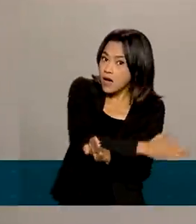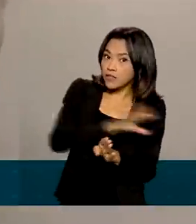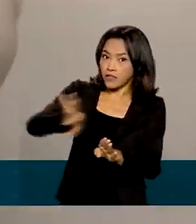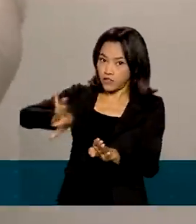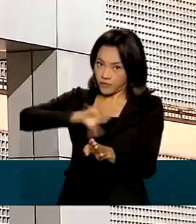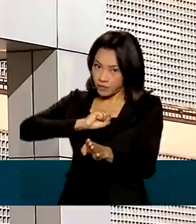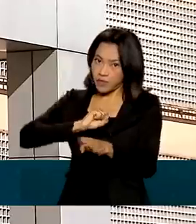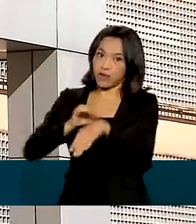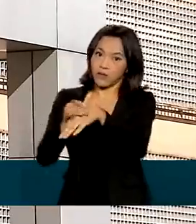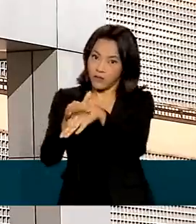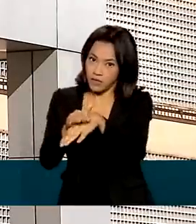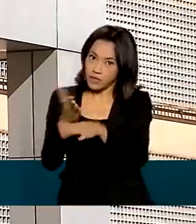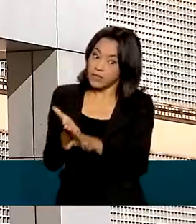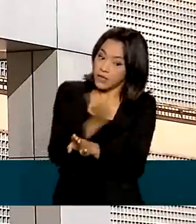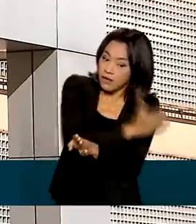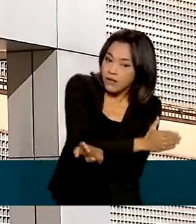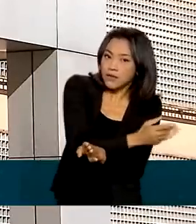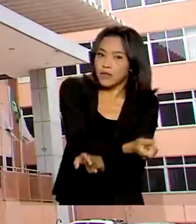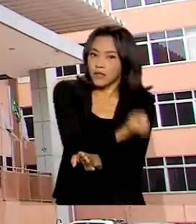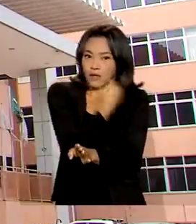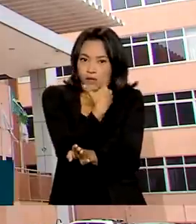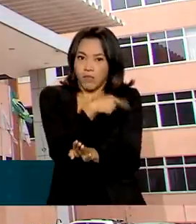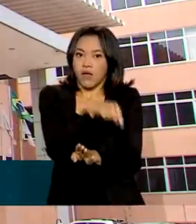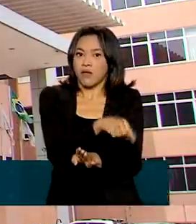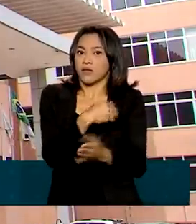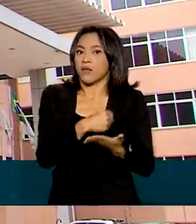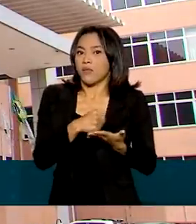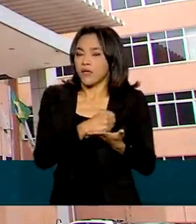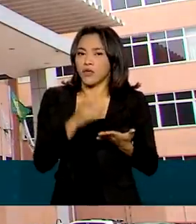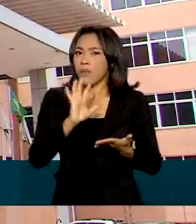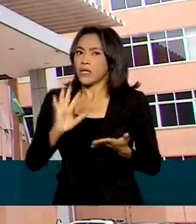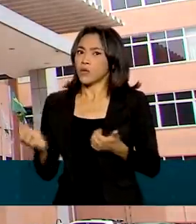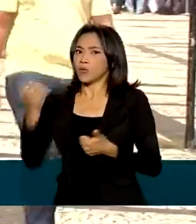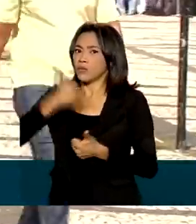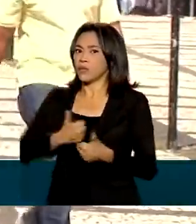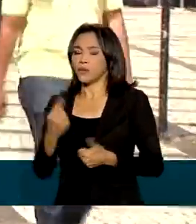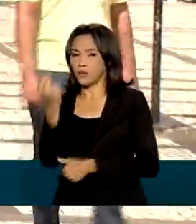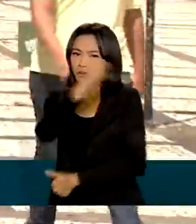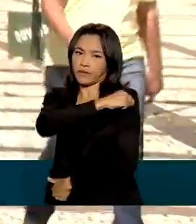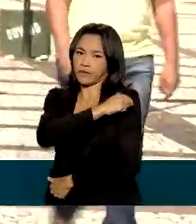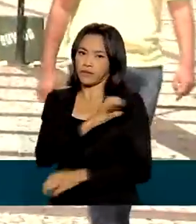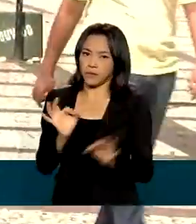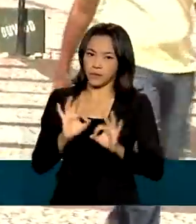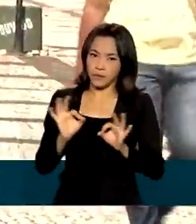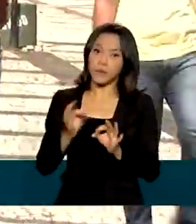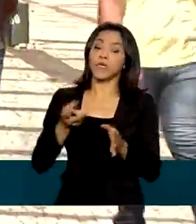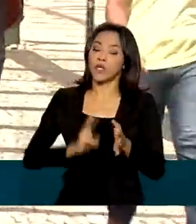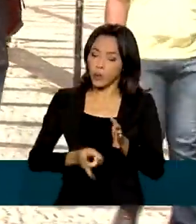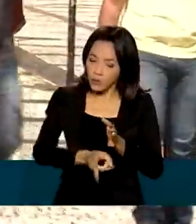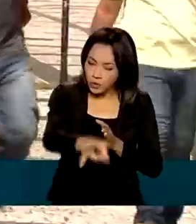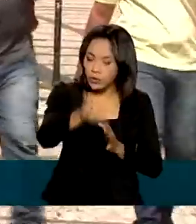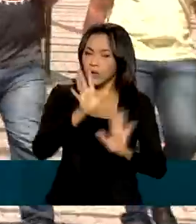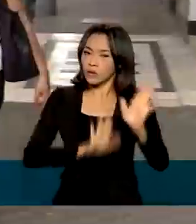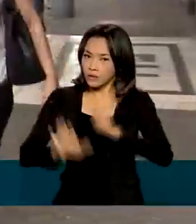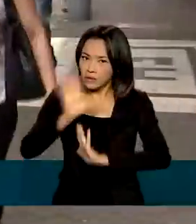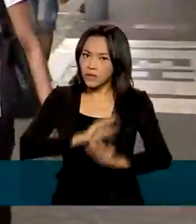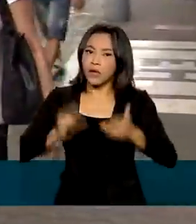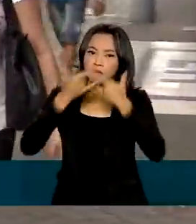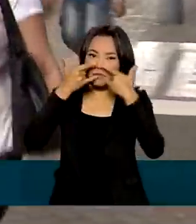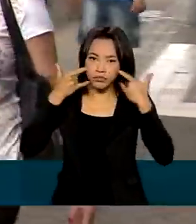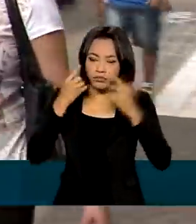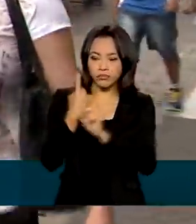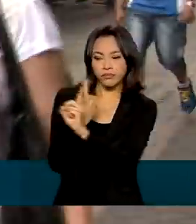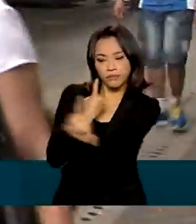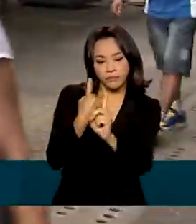coronavírus. Mas a Anvisa destacou que ele não substitui a vacina e os cuidados, como o distanciamento e uso de